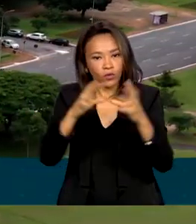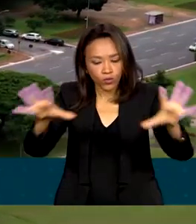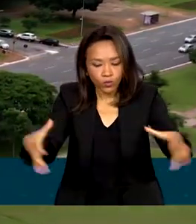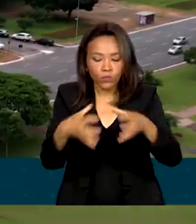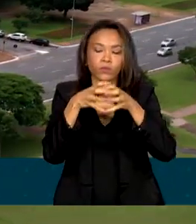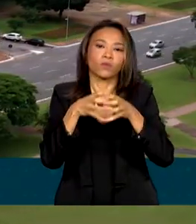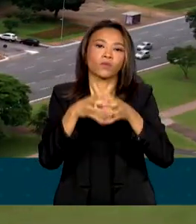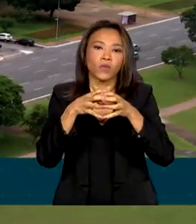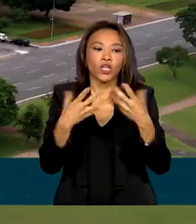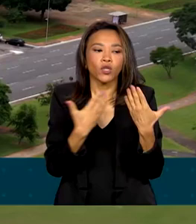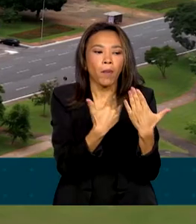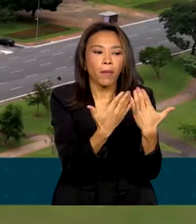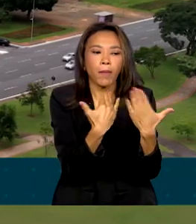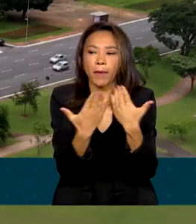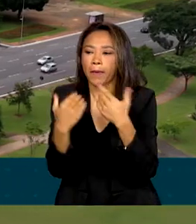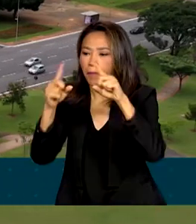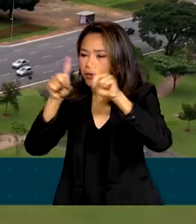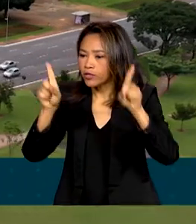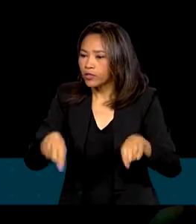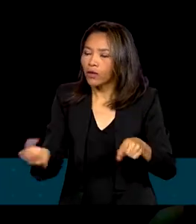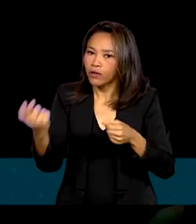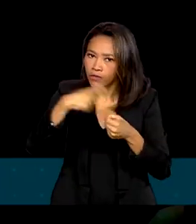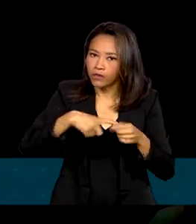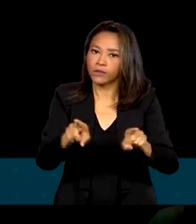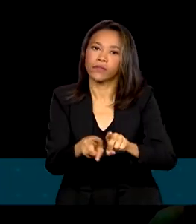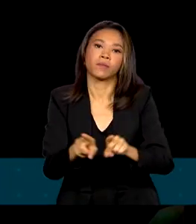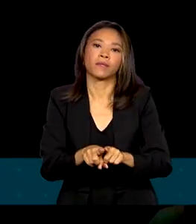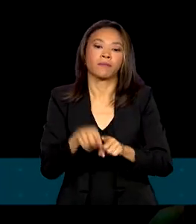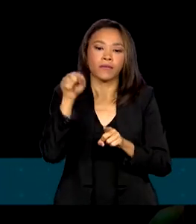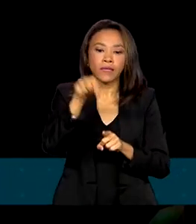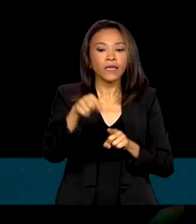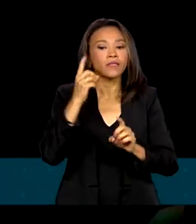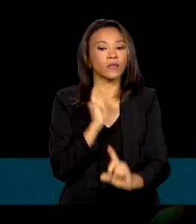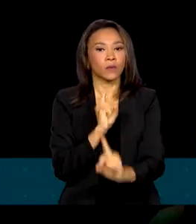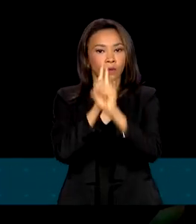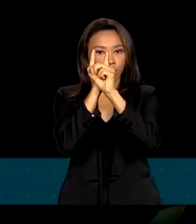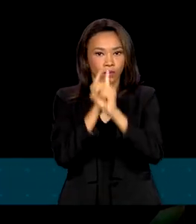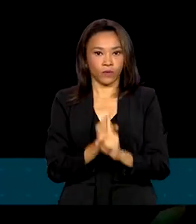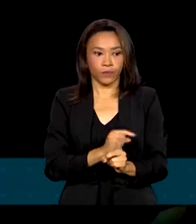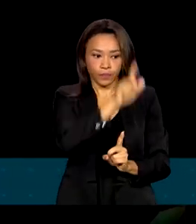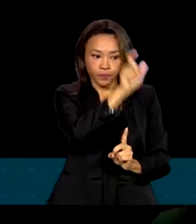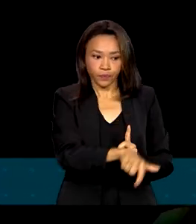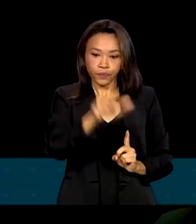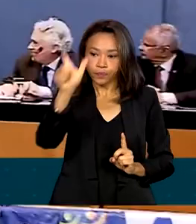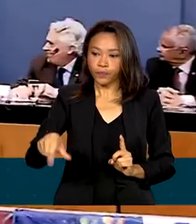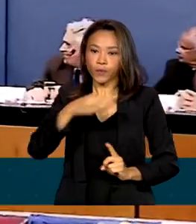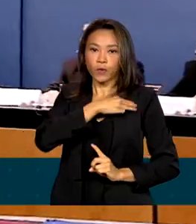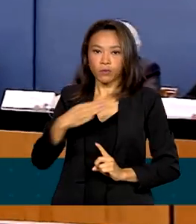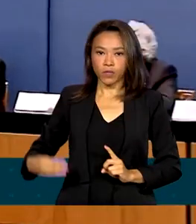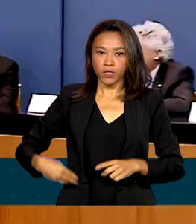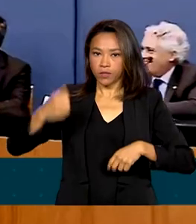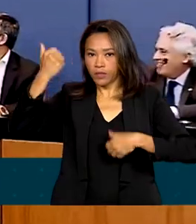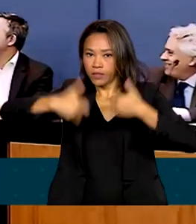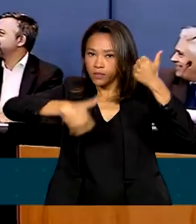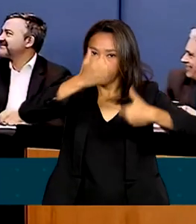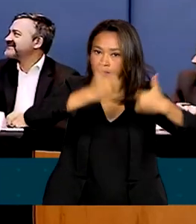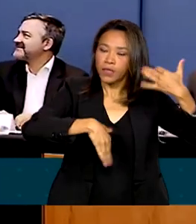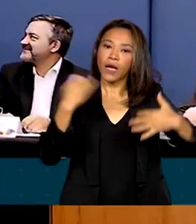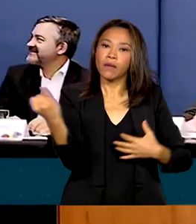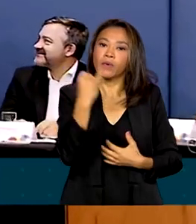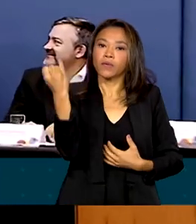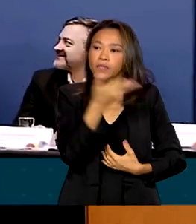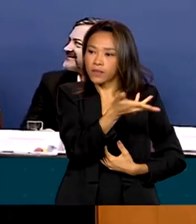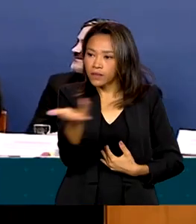diálogo com os servidores reestabelecido. Durante a cerimônia, os ministros destacaram a importância dos servidores